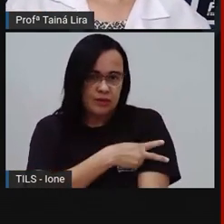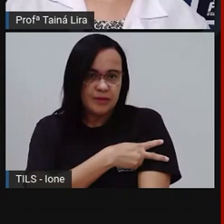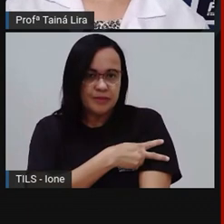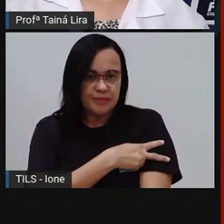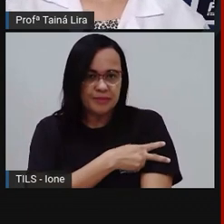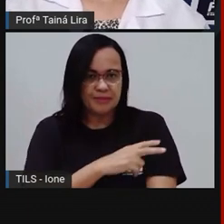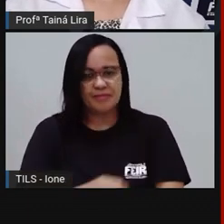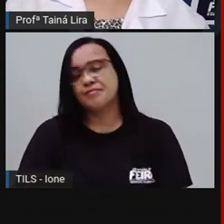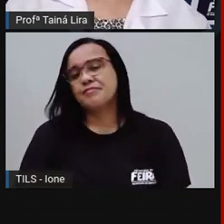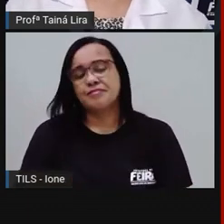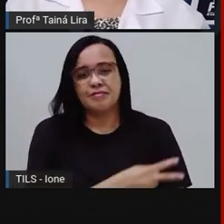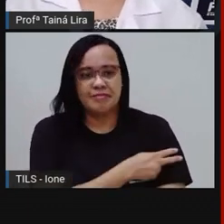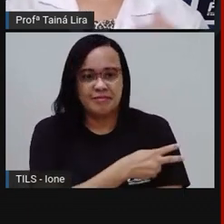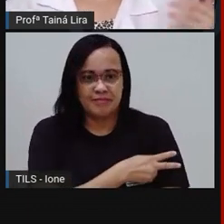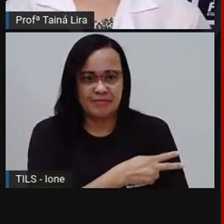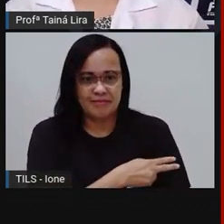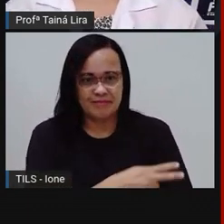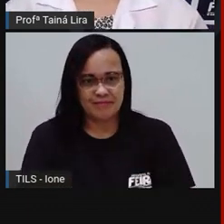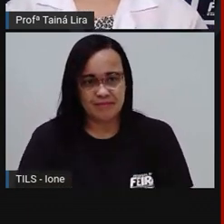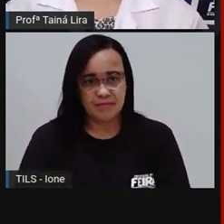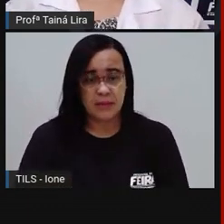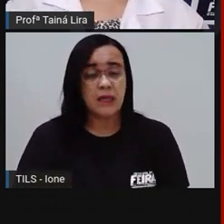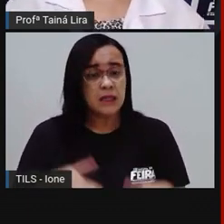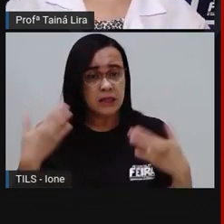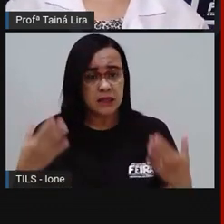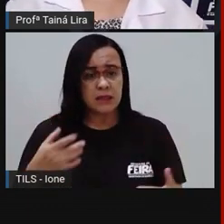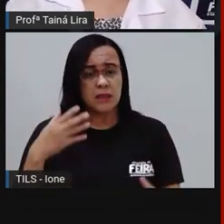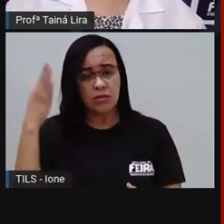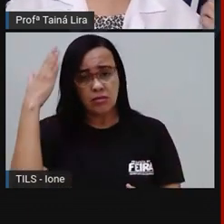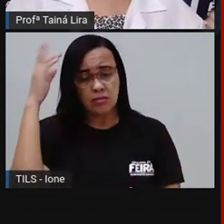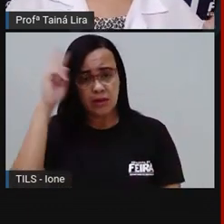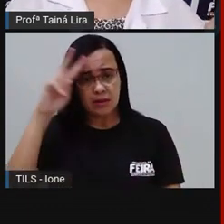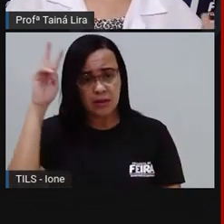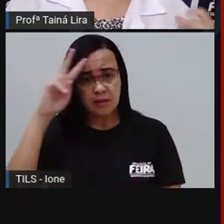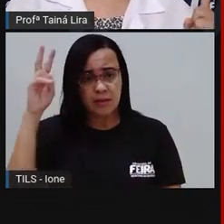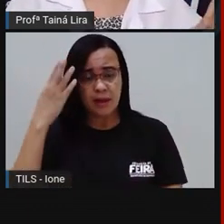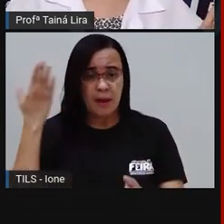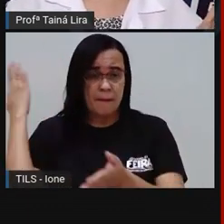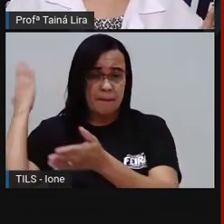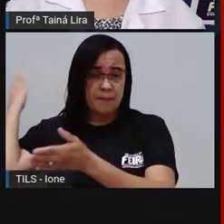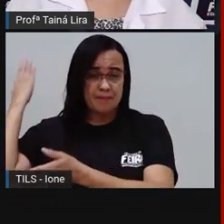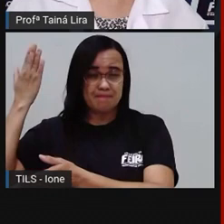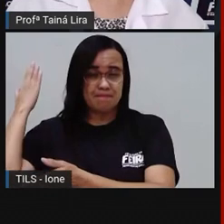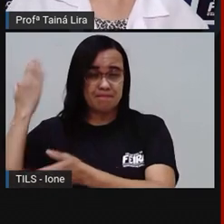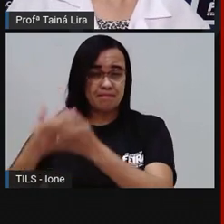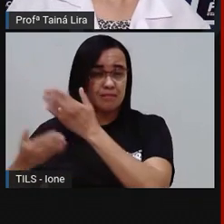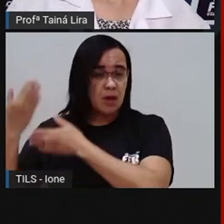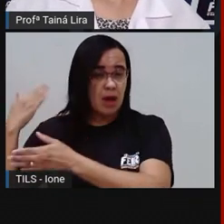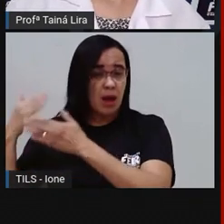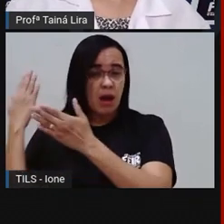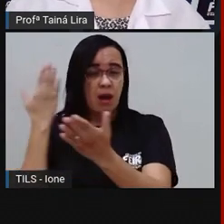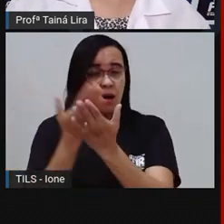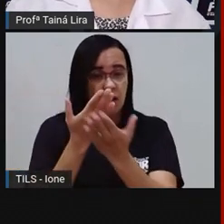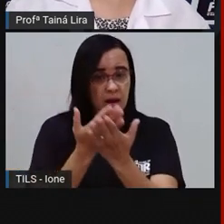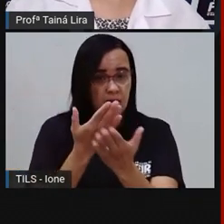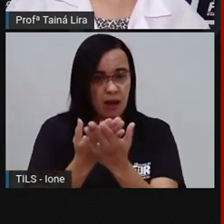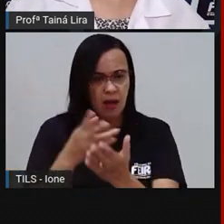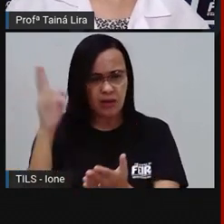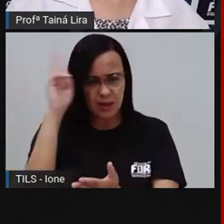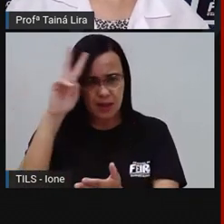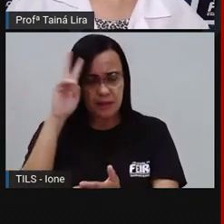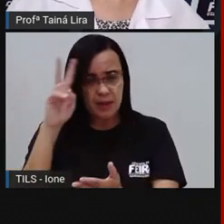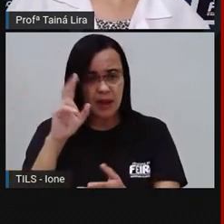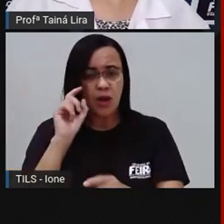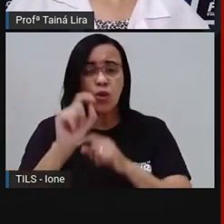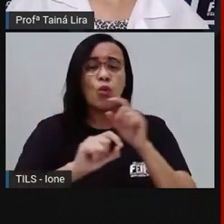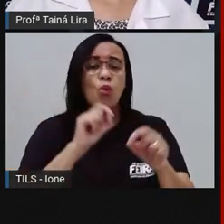Bom, você lembra o que nós estudamos na última aula? Quem lembra aí, segundo ano? Nós falamos sobre